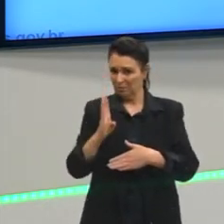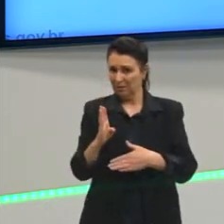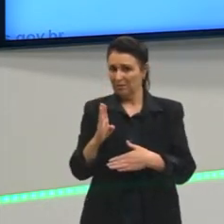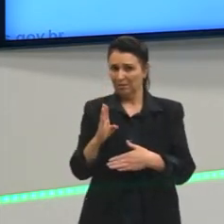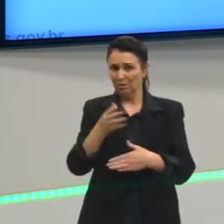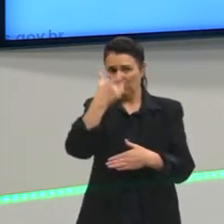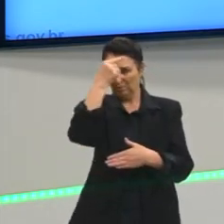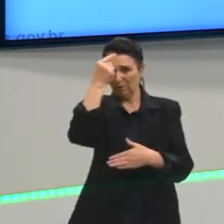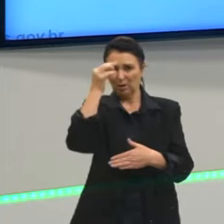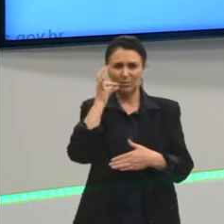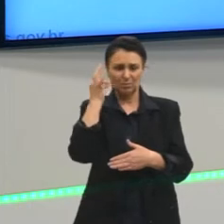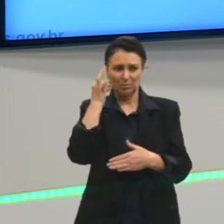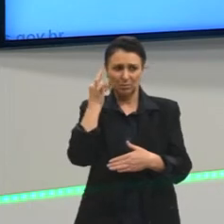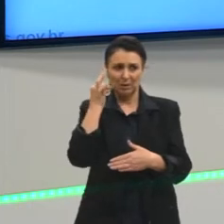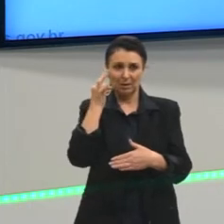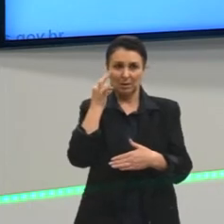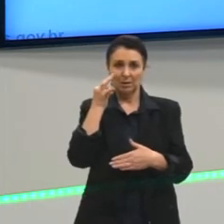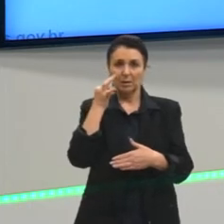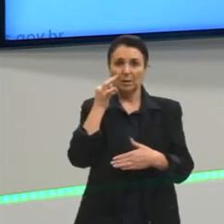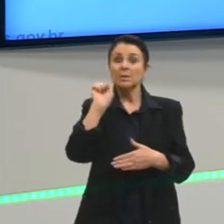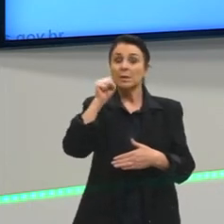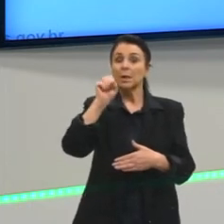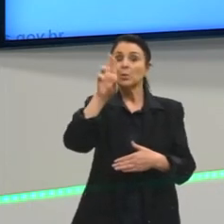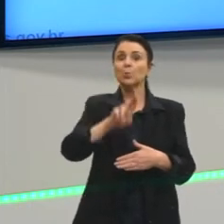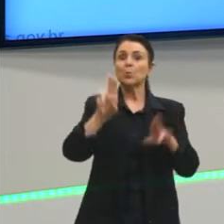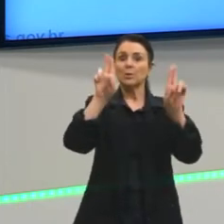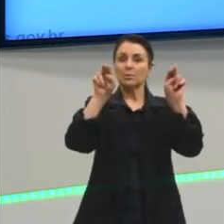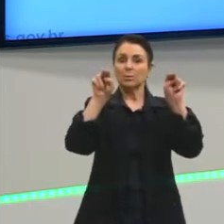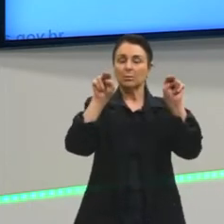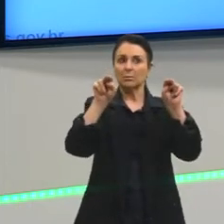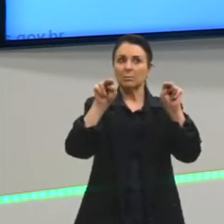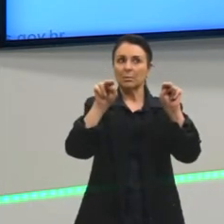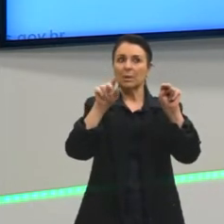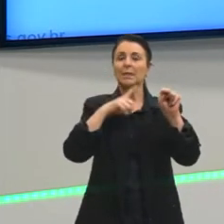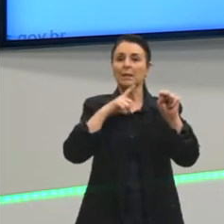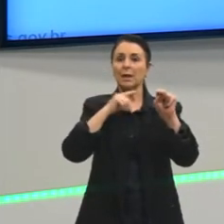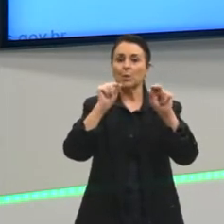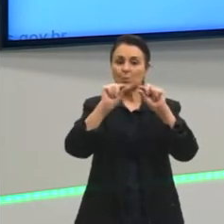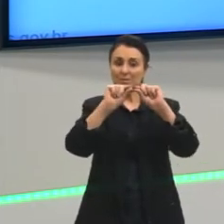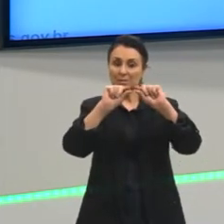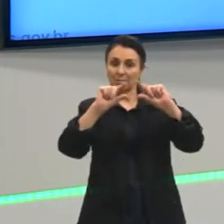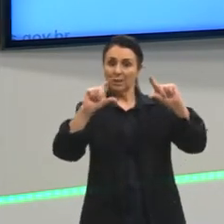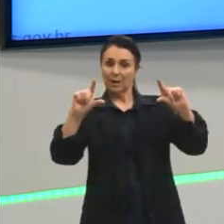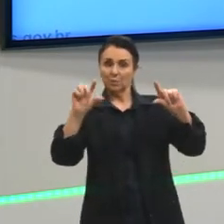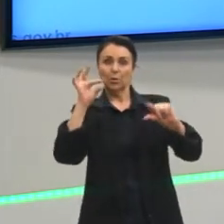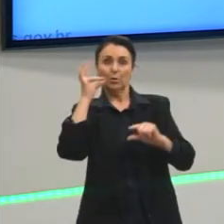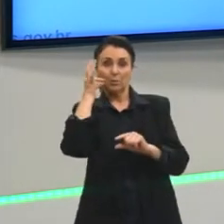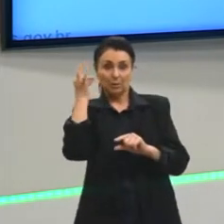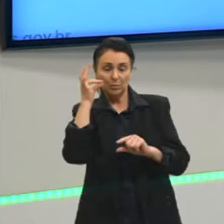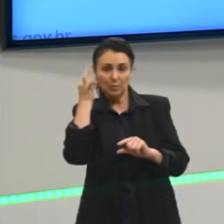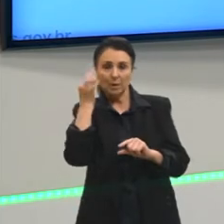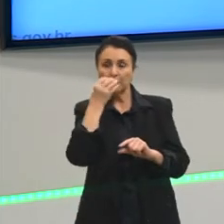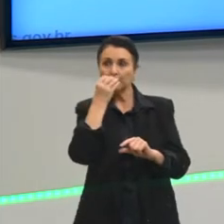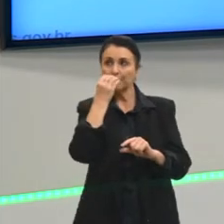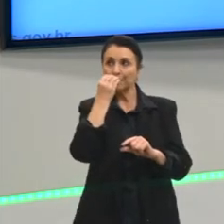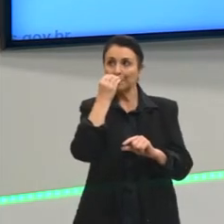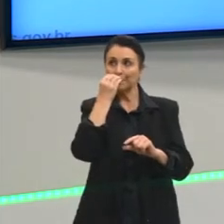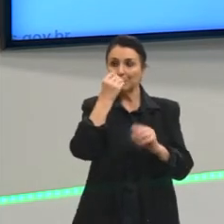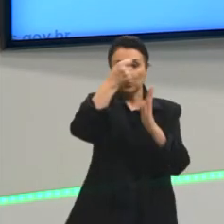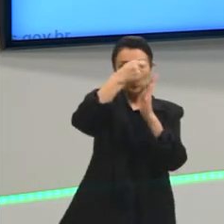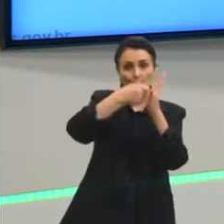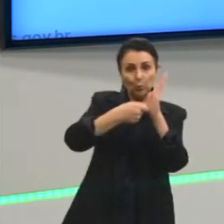as provas na folha, elas deixam um espaço para título. Quando a gente fala de vestibular, quando a gente fala de concurso público,